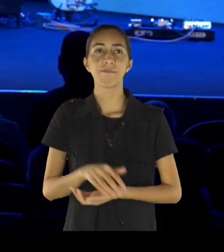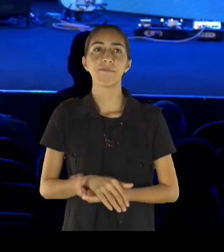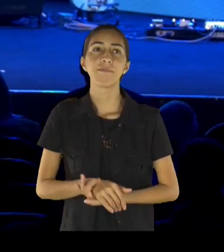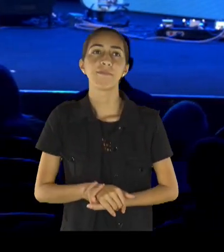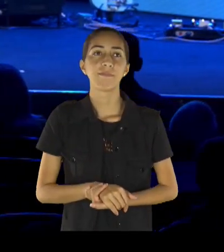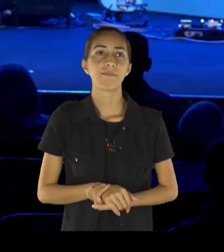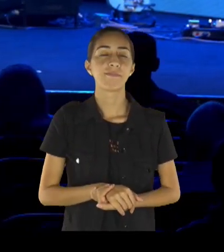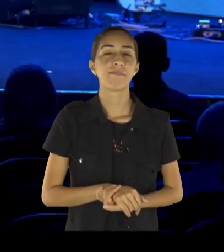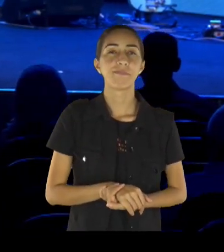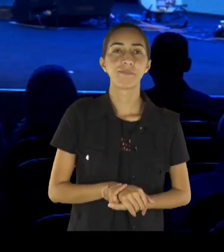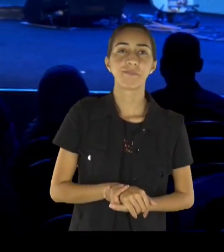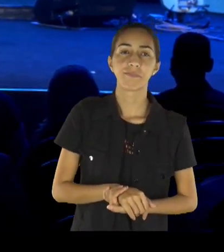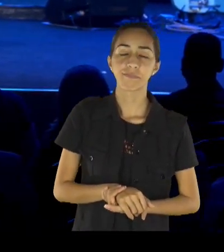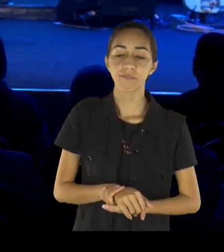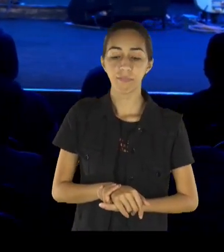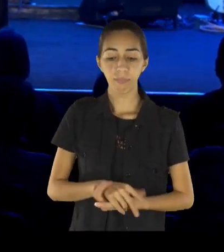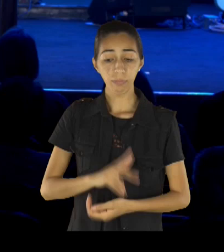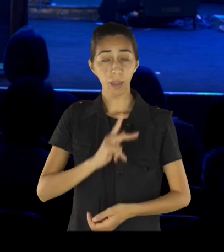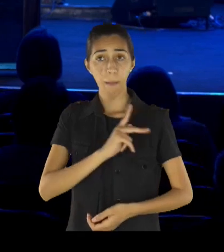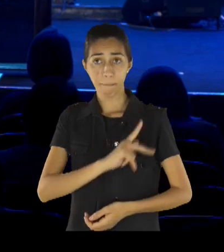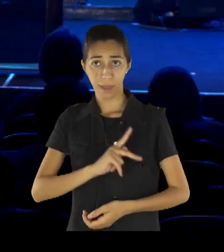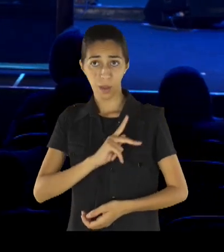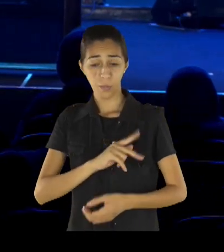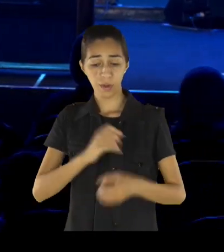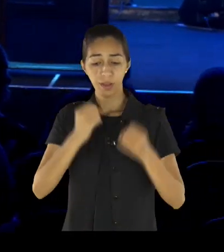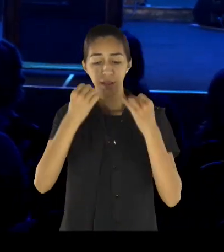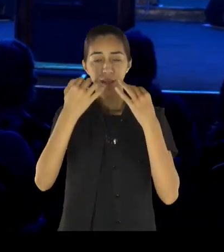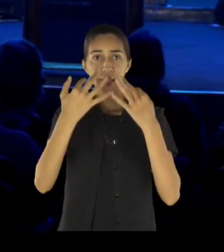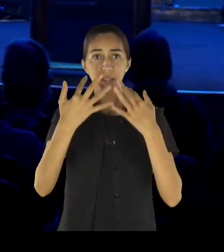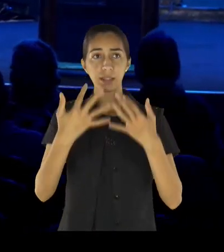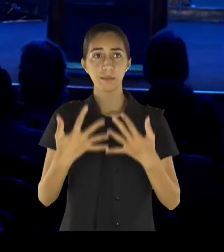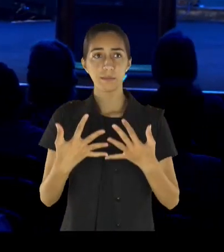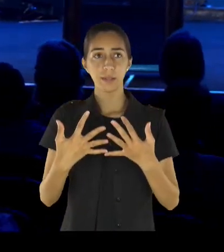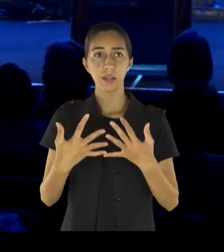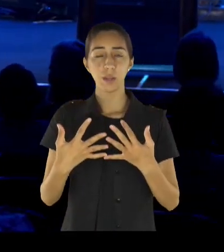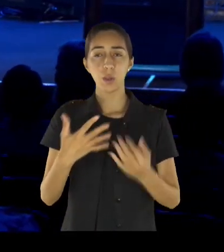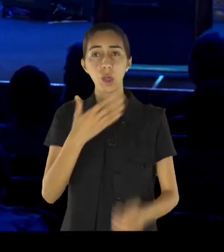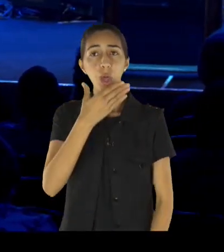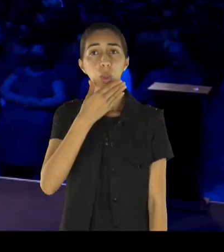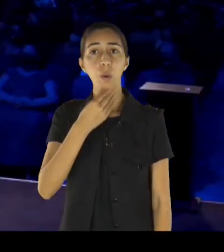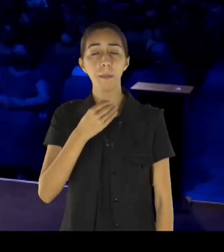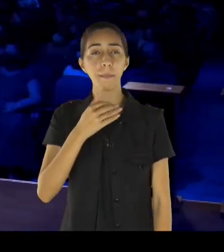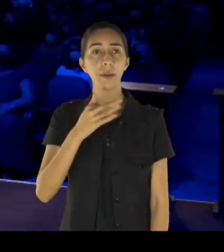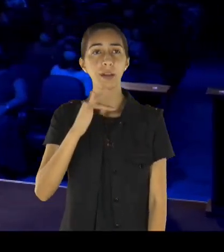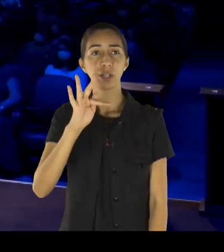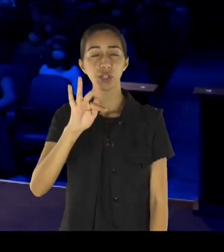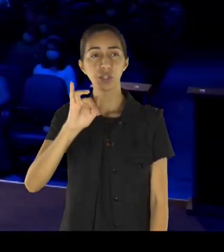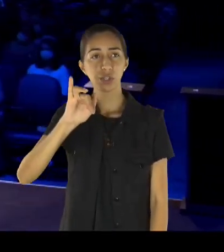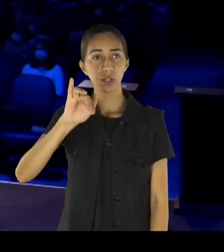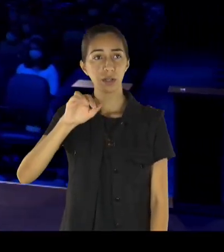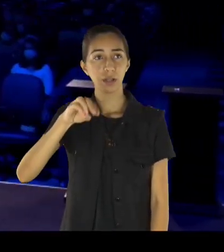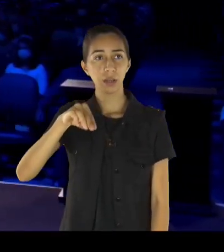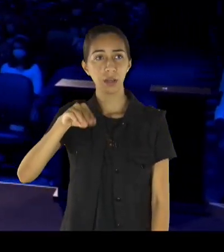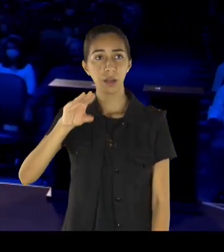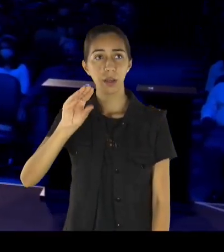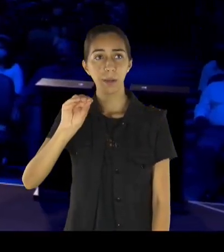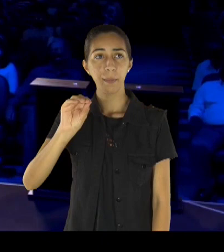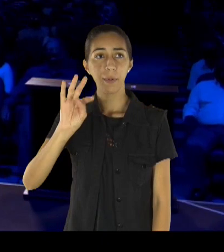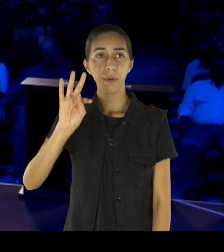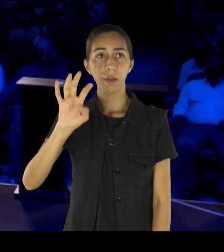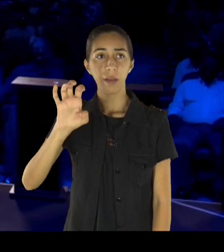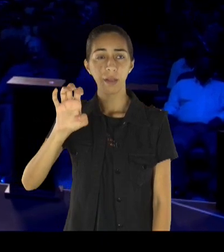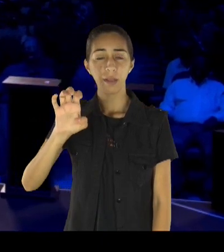Paulo, falando sobre Timóteo, para que Timóteo, iria dar um ânimo, eu e você, nós temos um compromisso, de